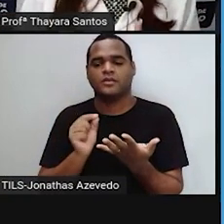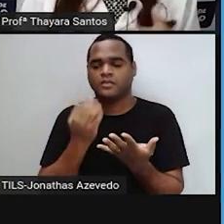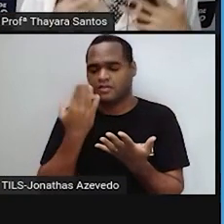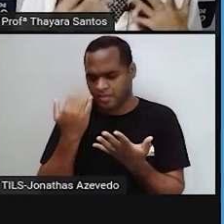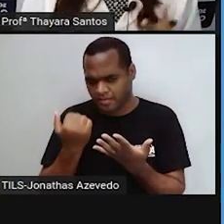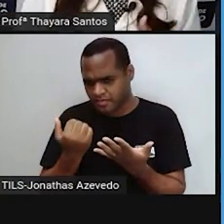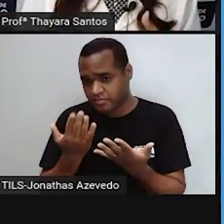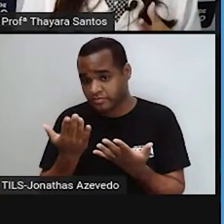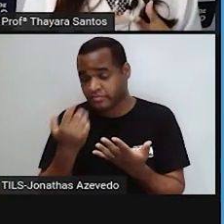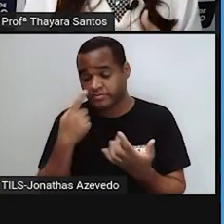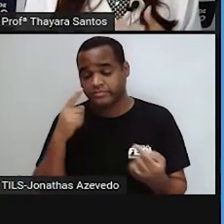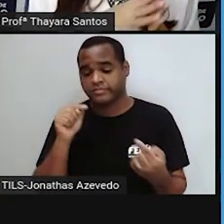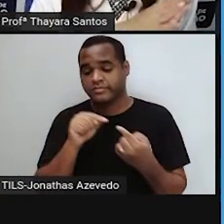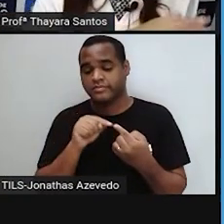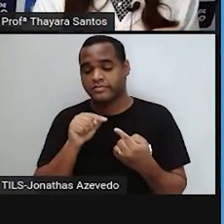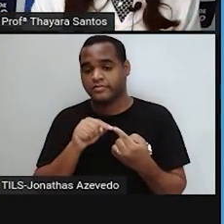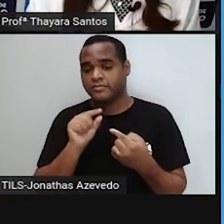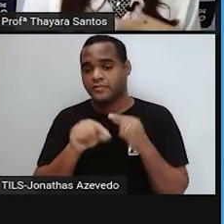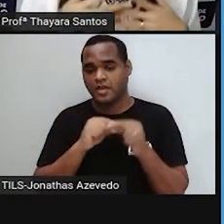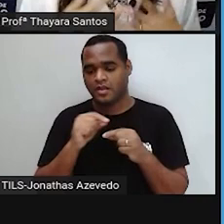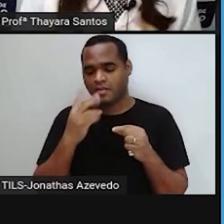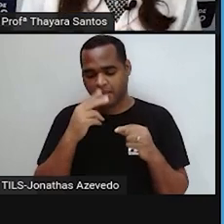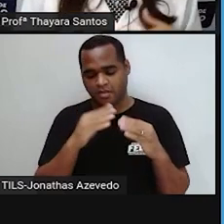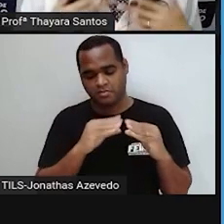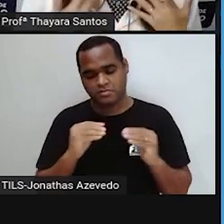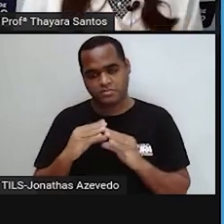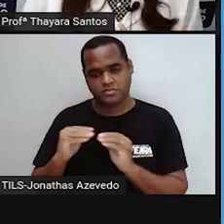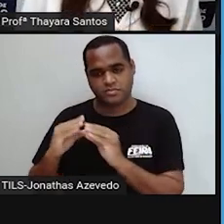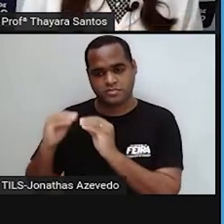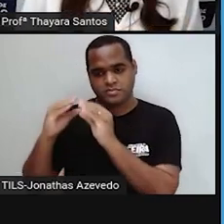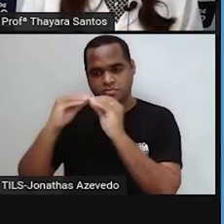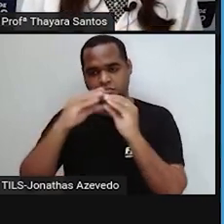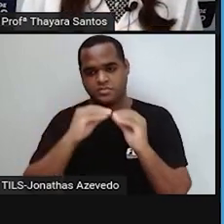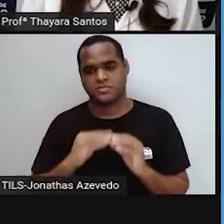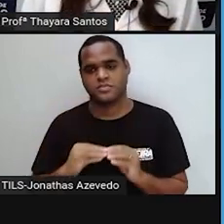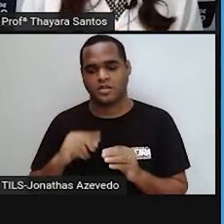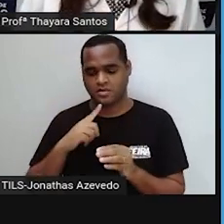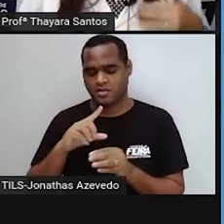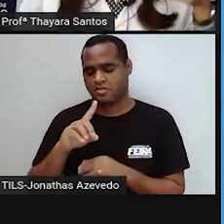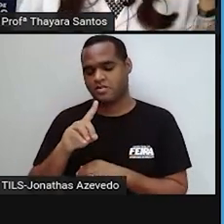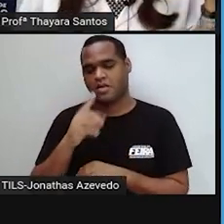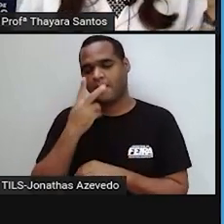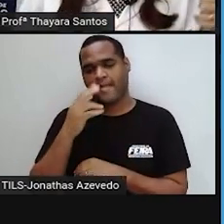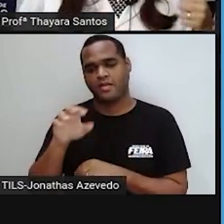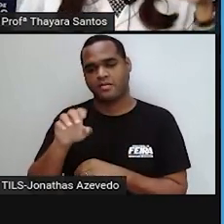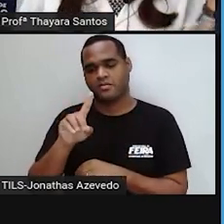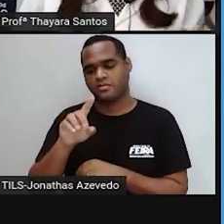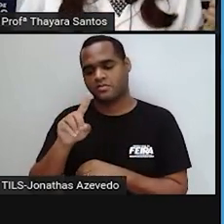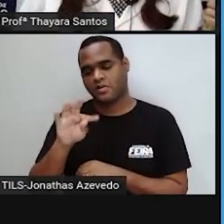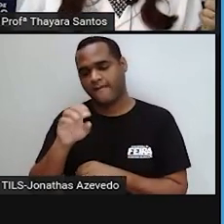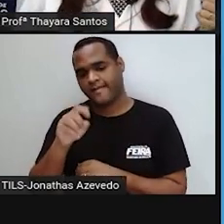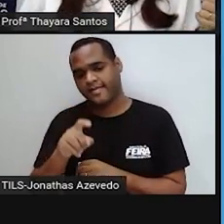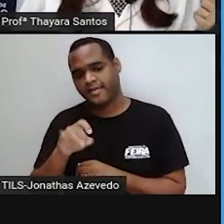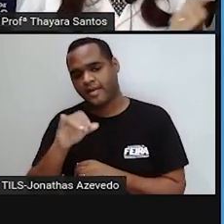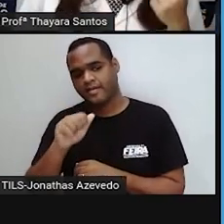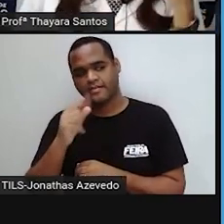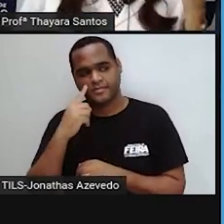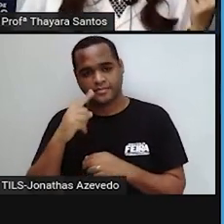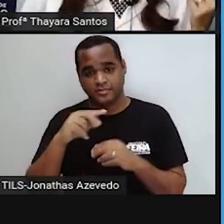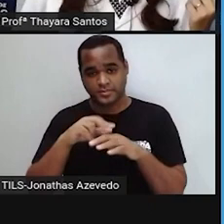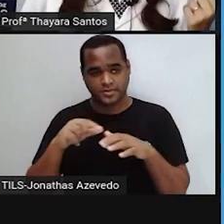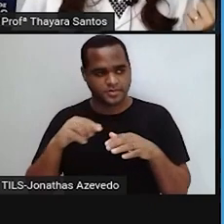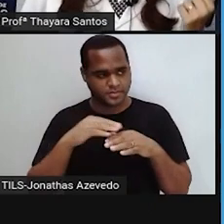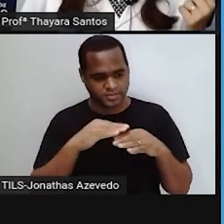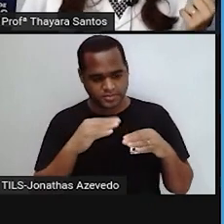basicamente realizar a decomposição de substâncias que são tóxicas ali na célula. O lisossomo que a gente falou anteriormente